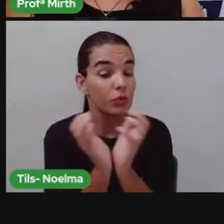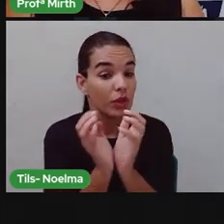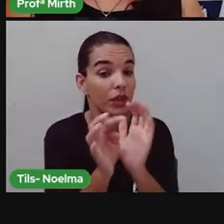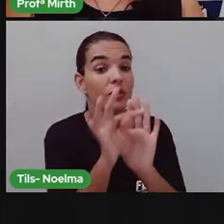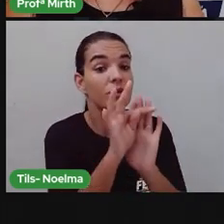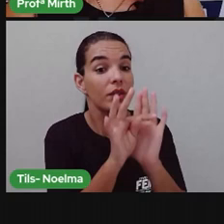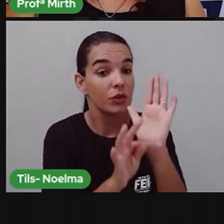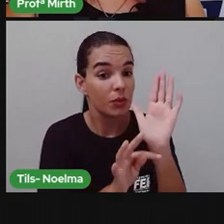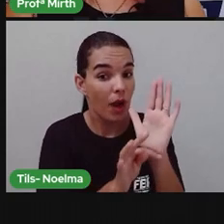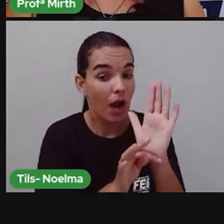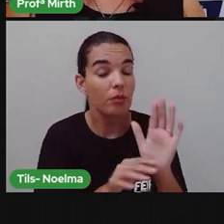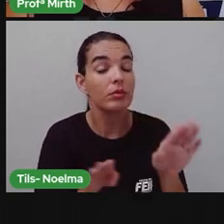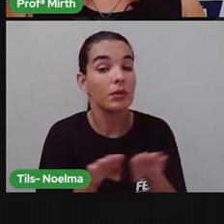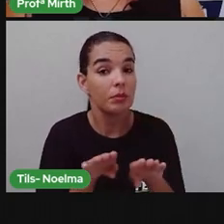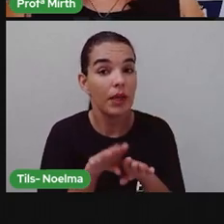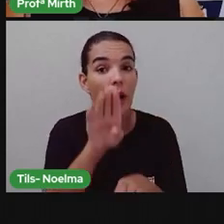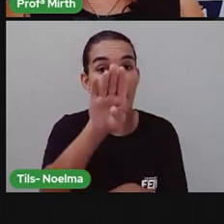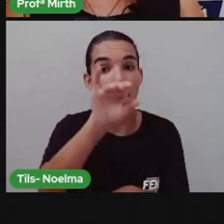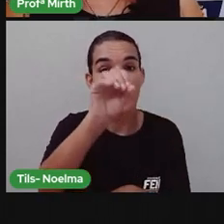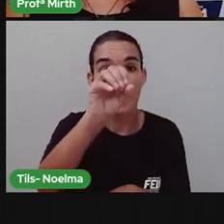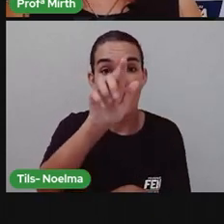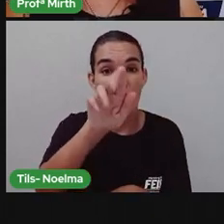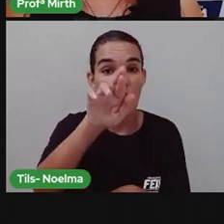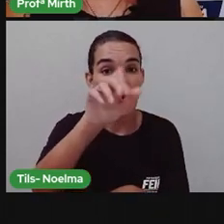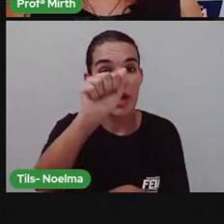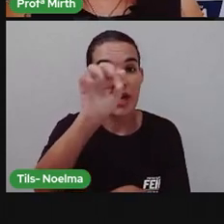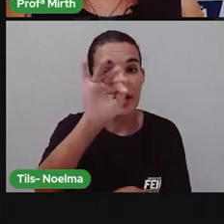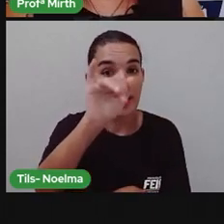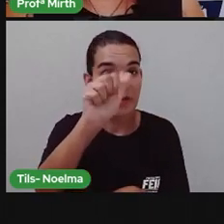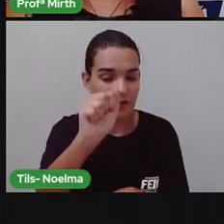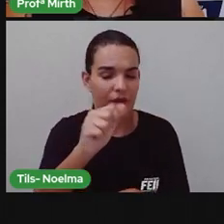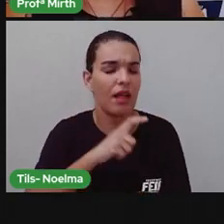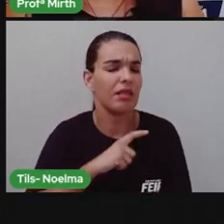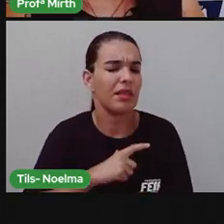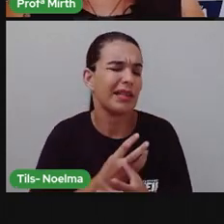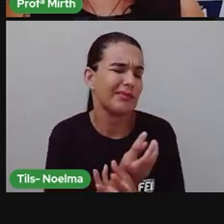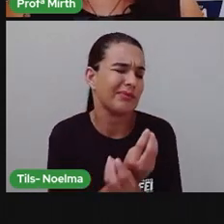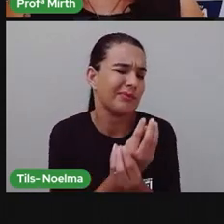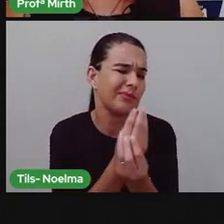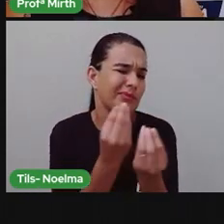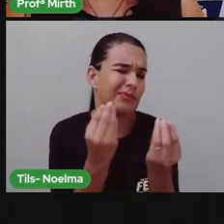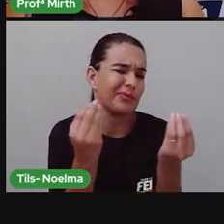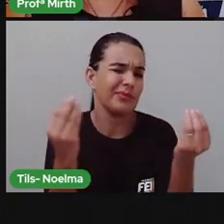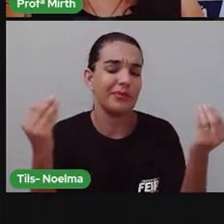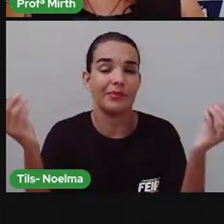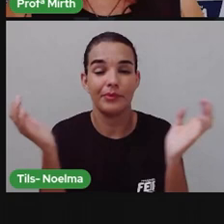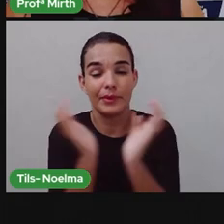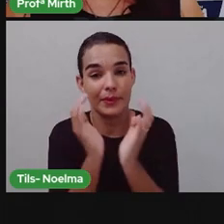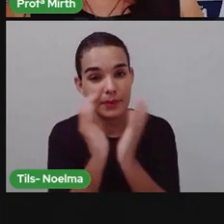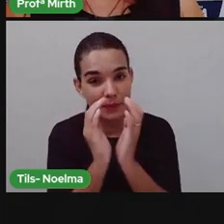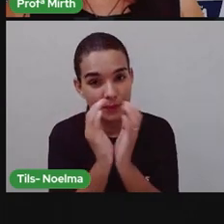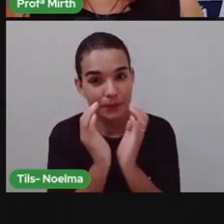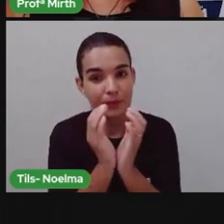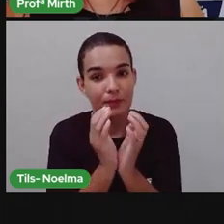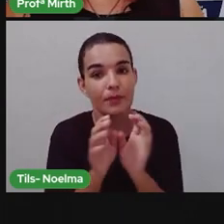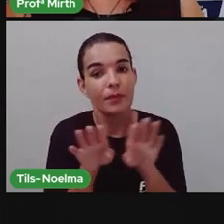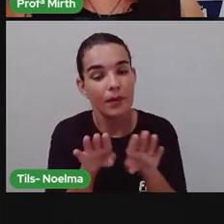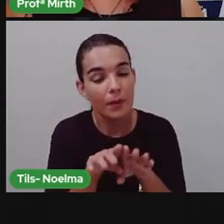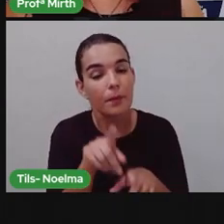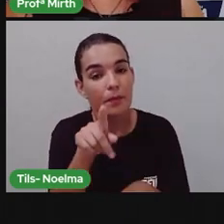utiliza para a gente se comunicar. Existem vários gêneros textuais e a biografia é uma delas.